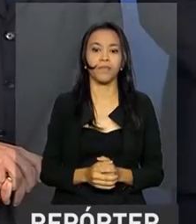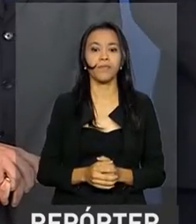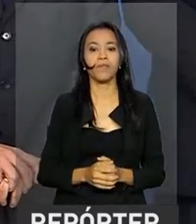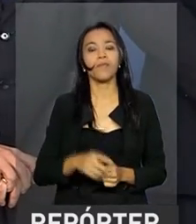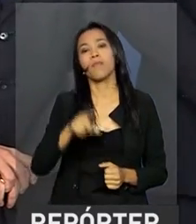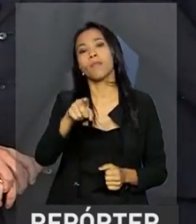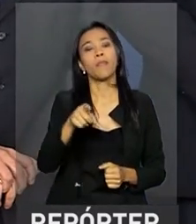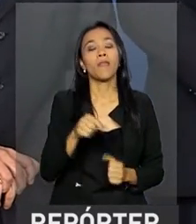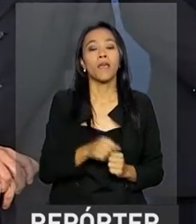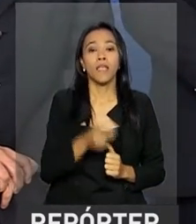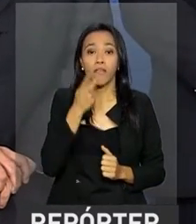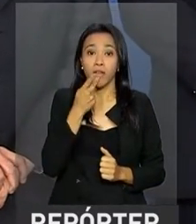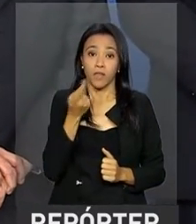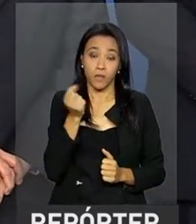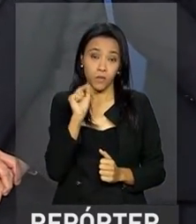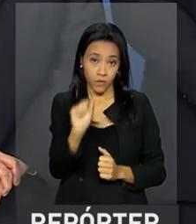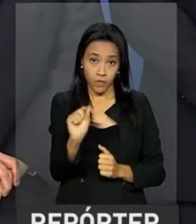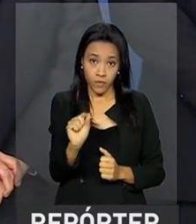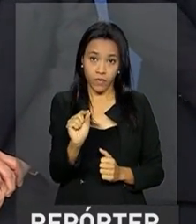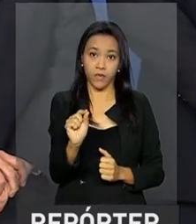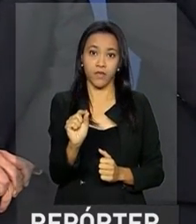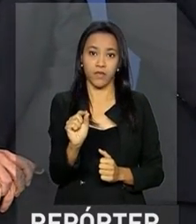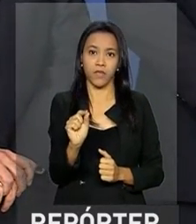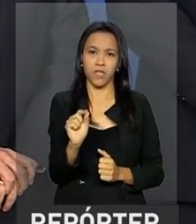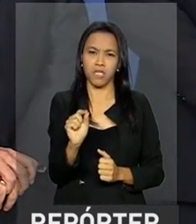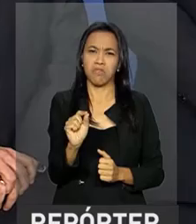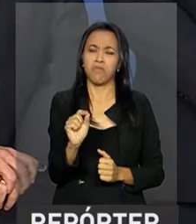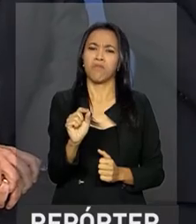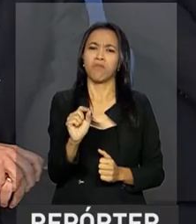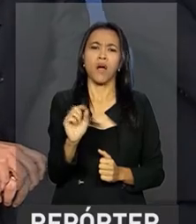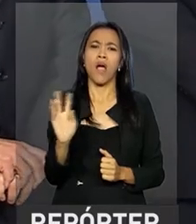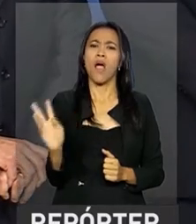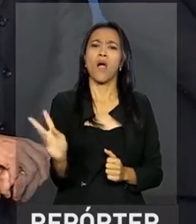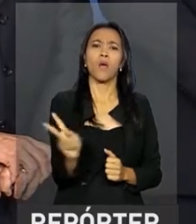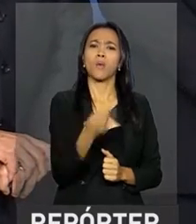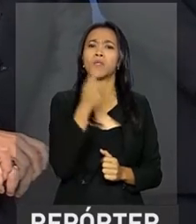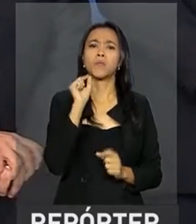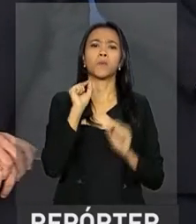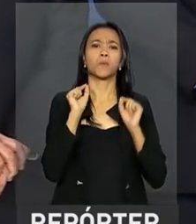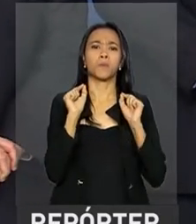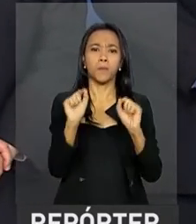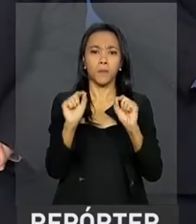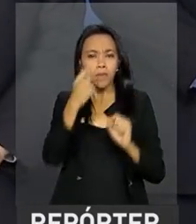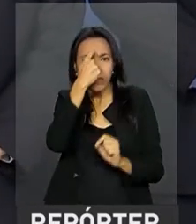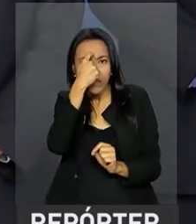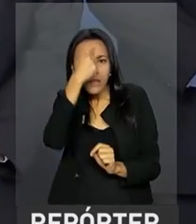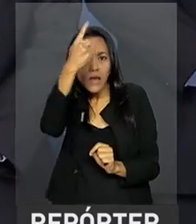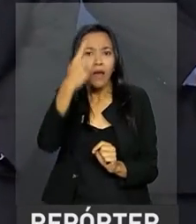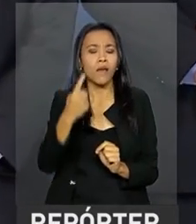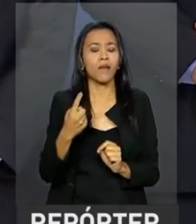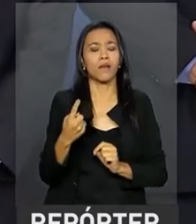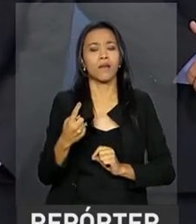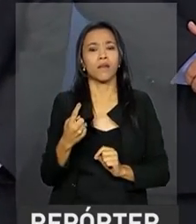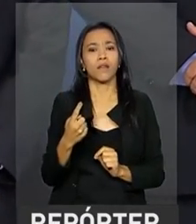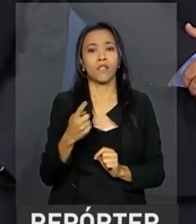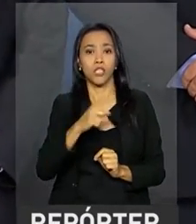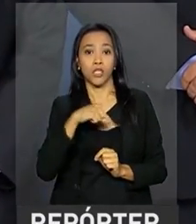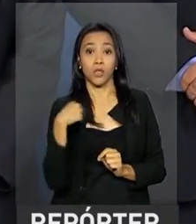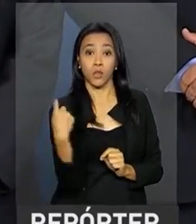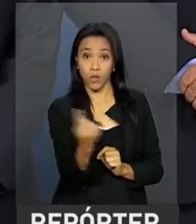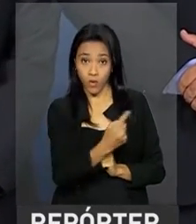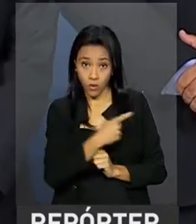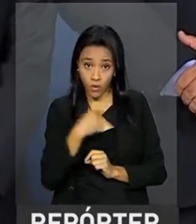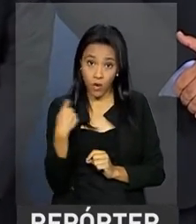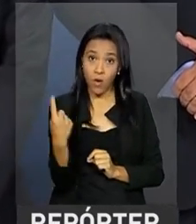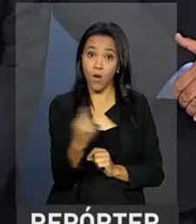Surgiu com grande força a ideia de que nós deveríamos